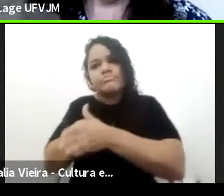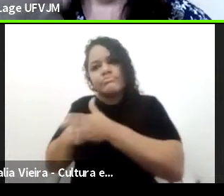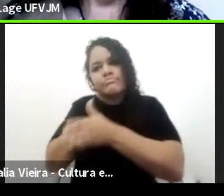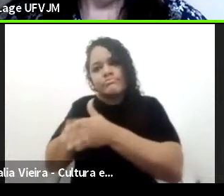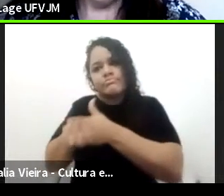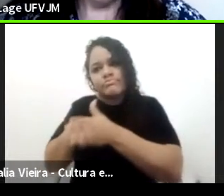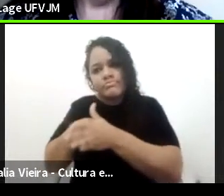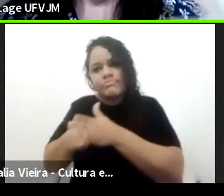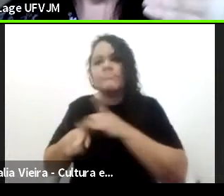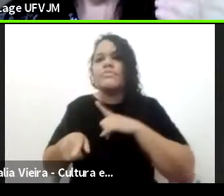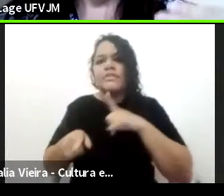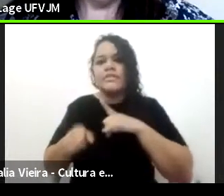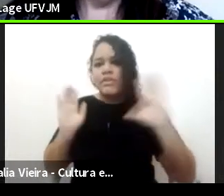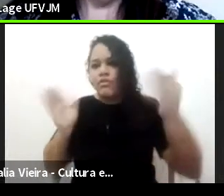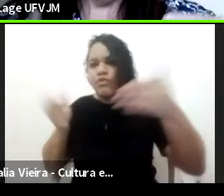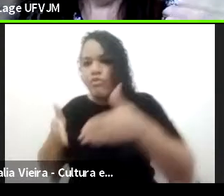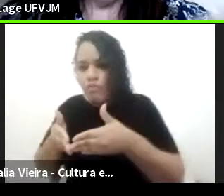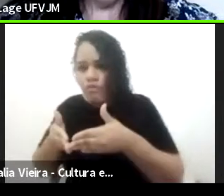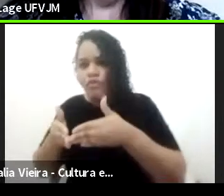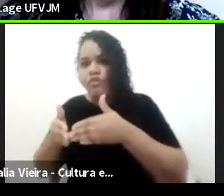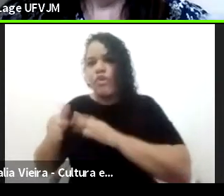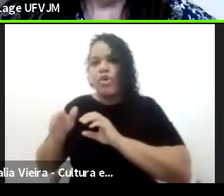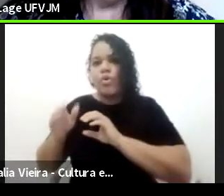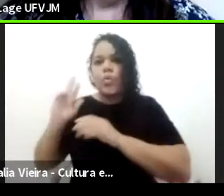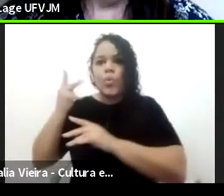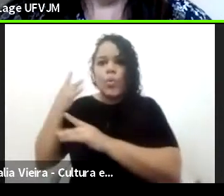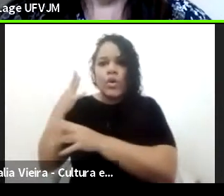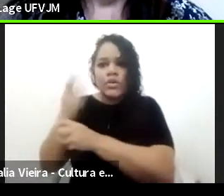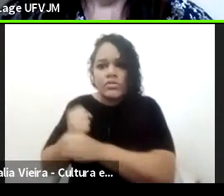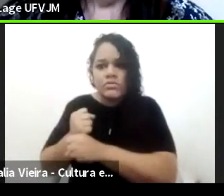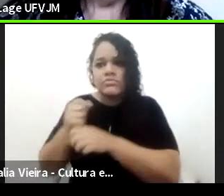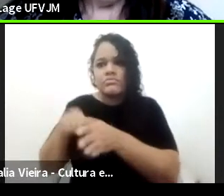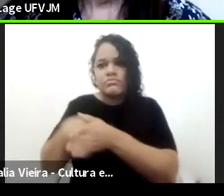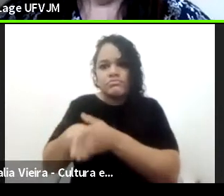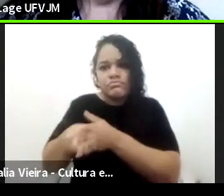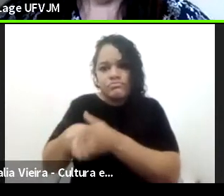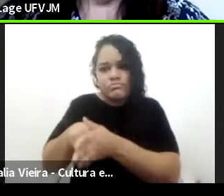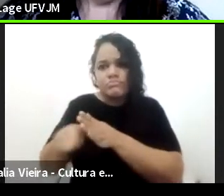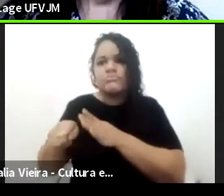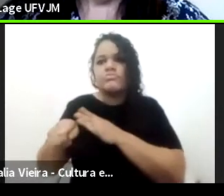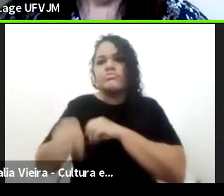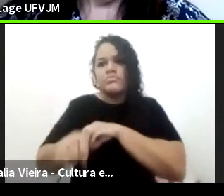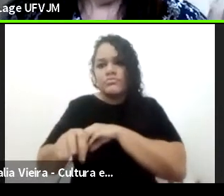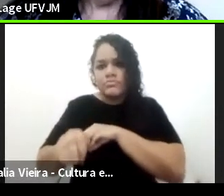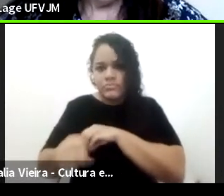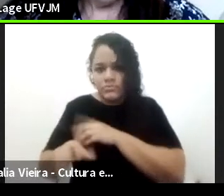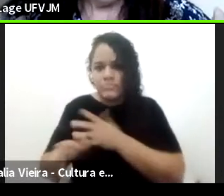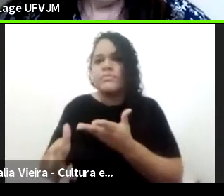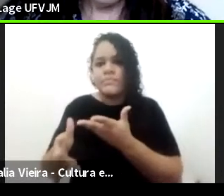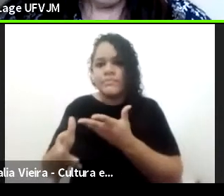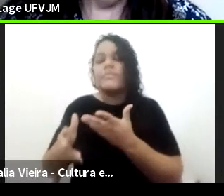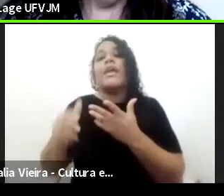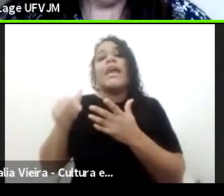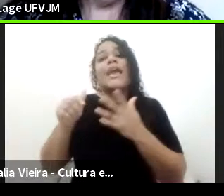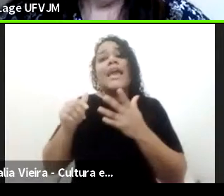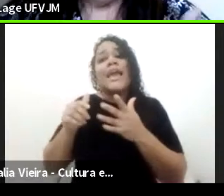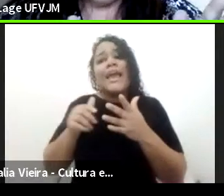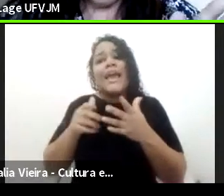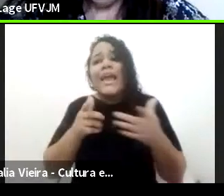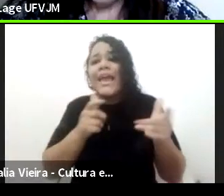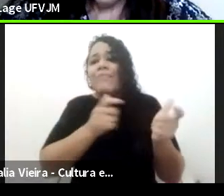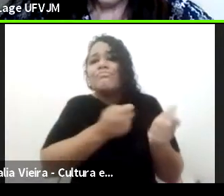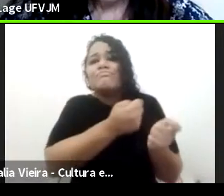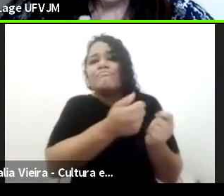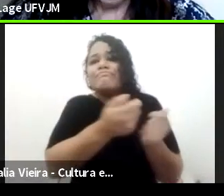comprometem com a história da educação, que configuram suas pesquisas com a história da educação, ele ainda é pequeno, né?